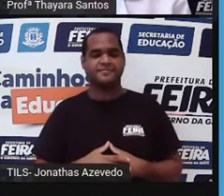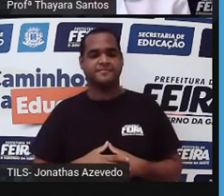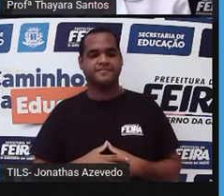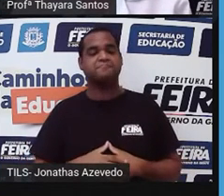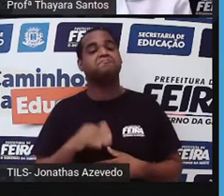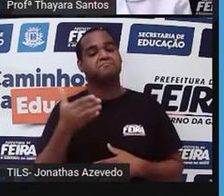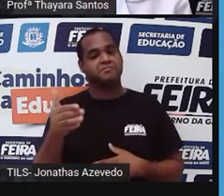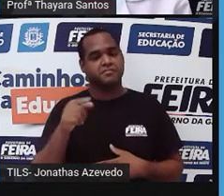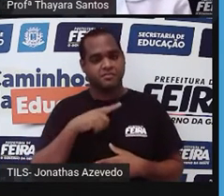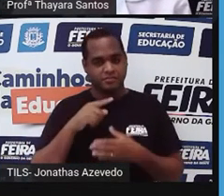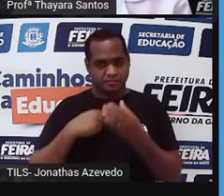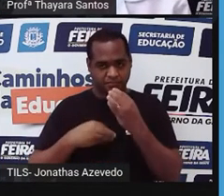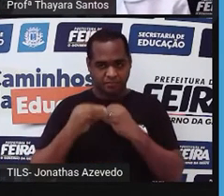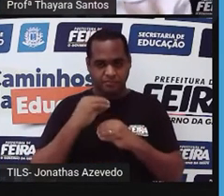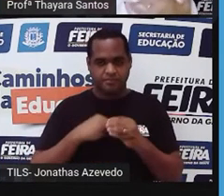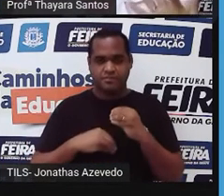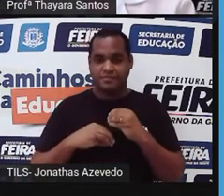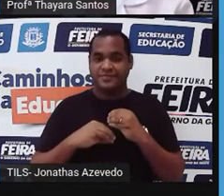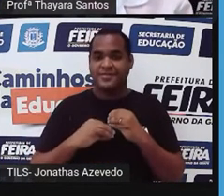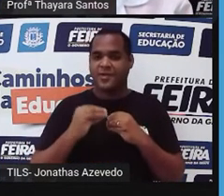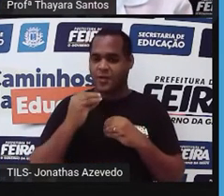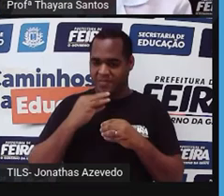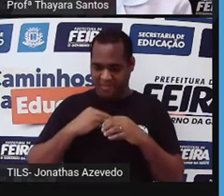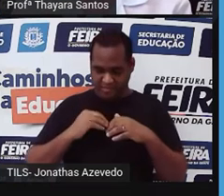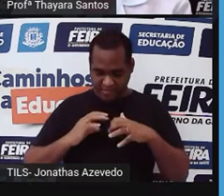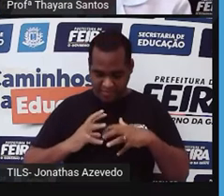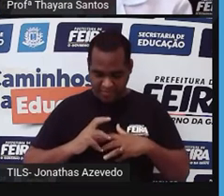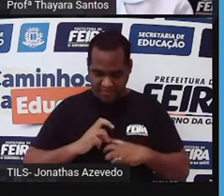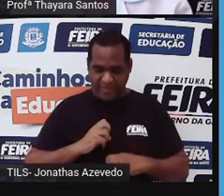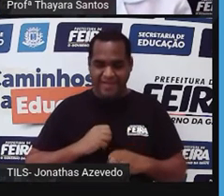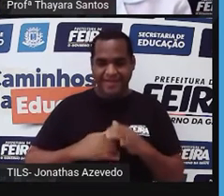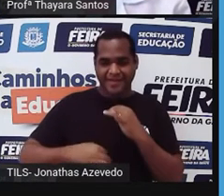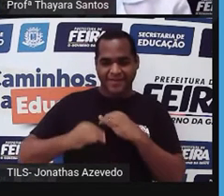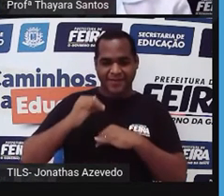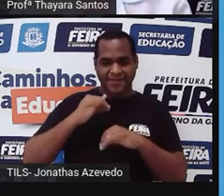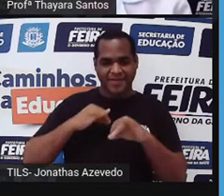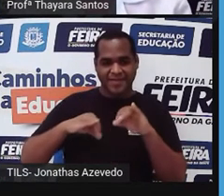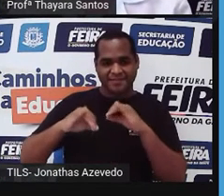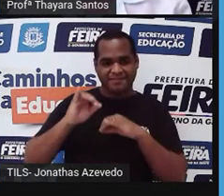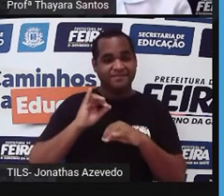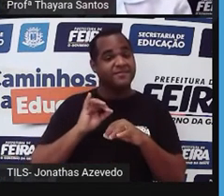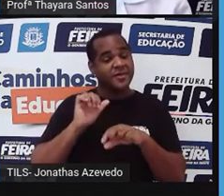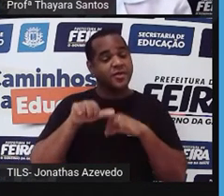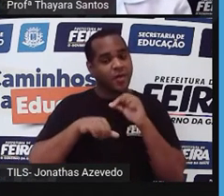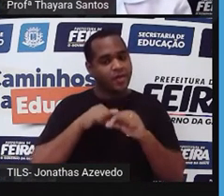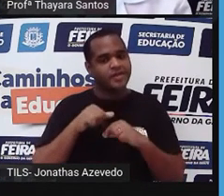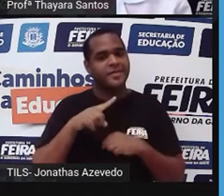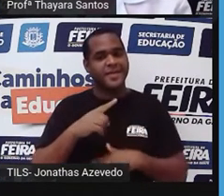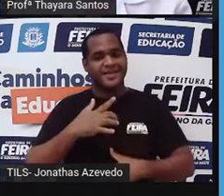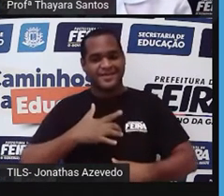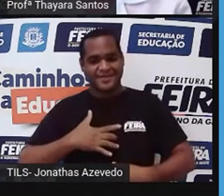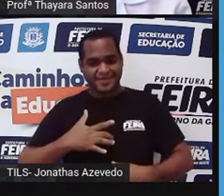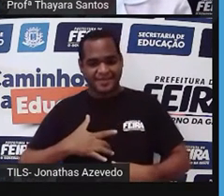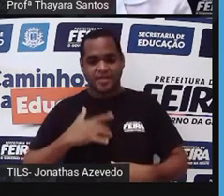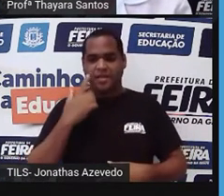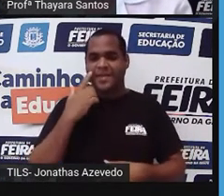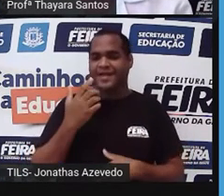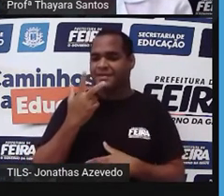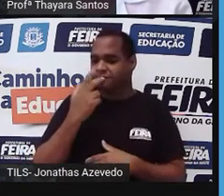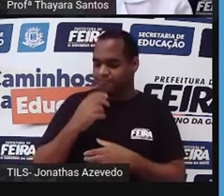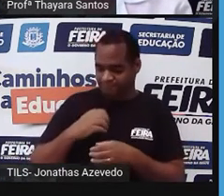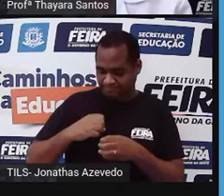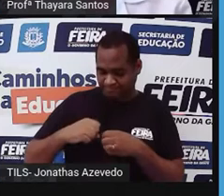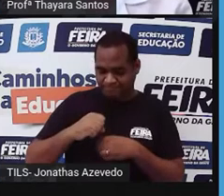esse alimento, ele chega no estômago, continua a digestão química. Porque lá no estômago, ele tem o suco gástrico,